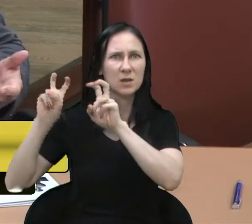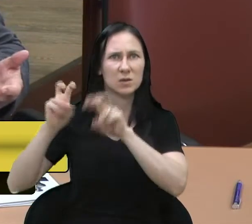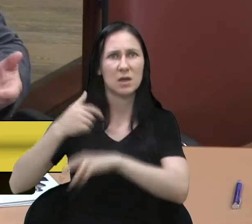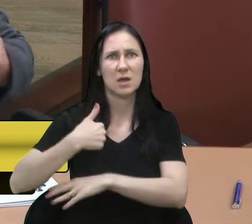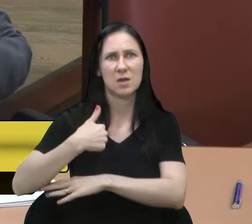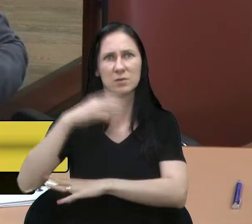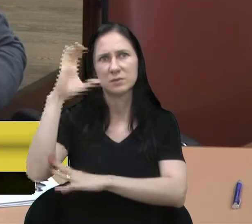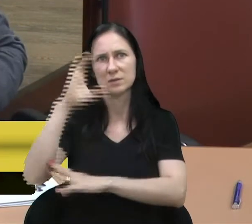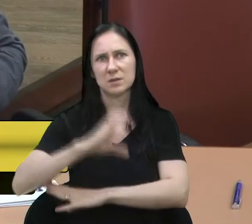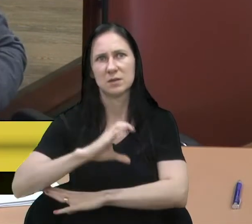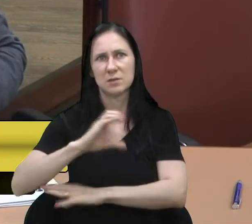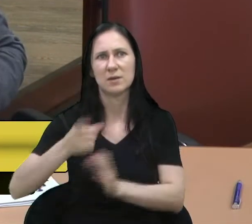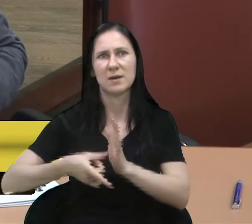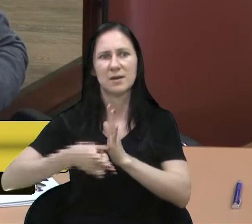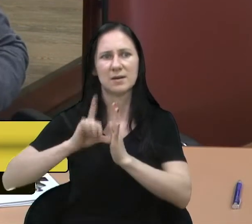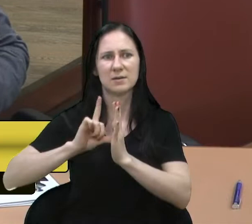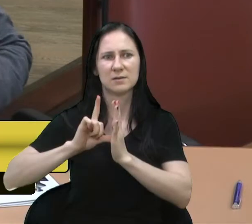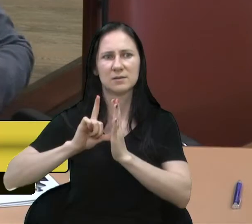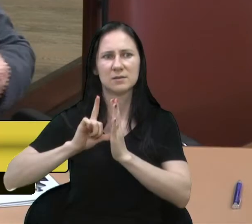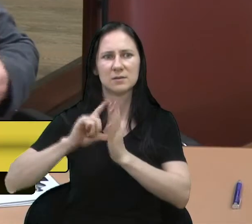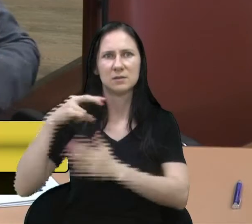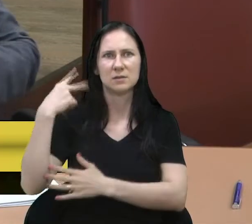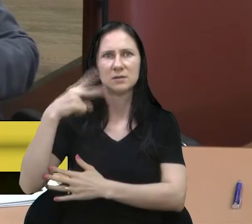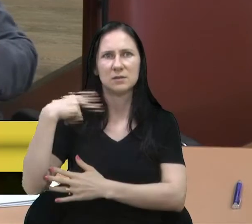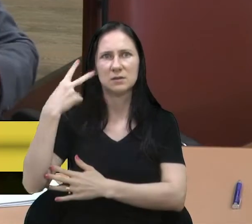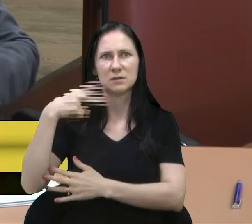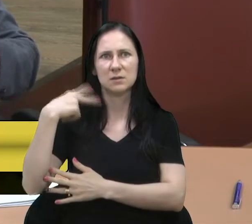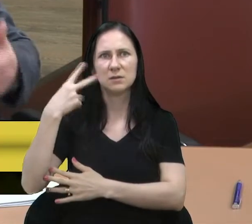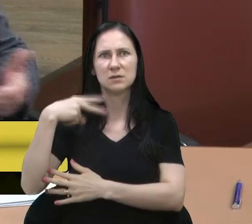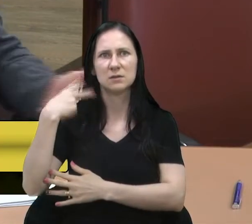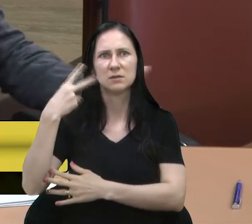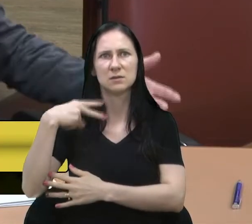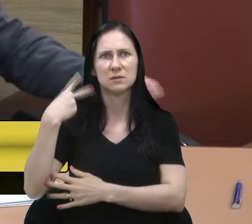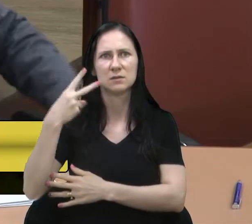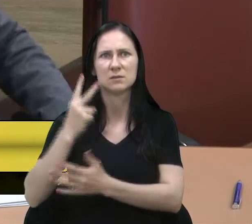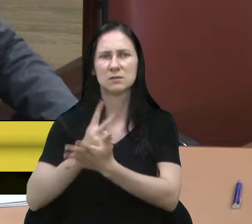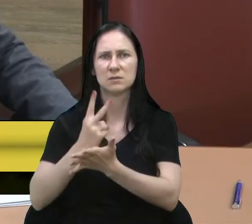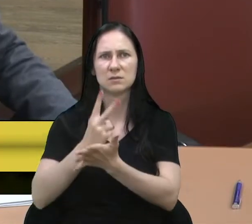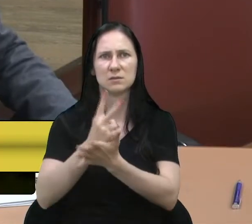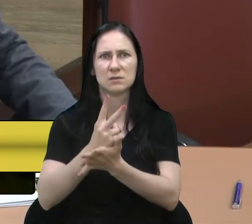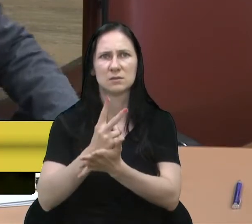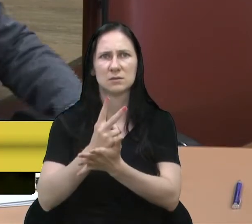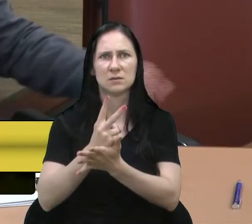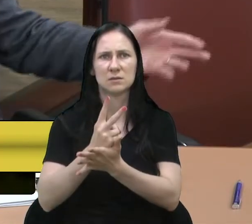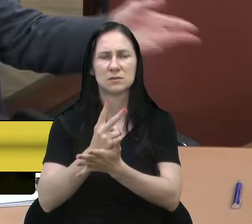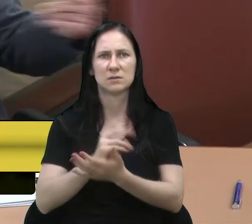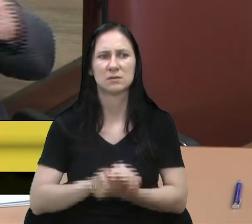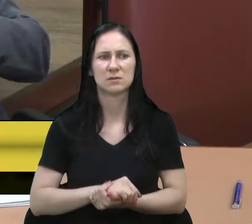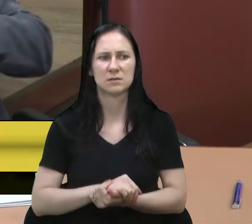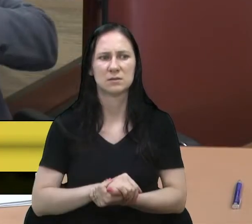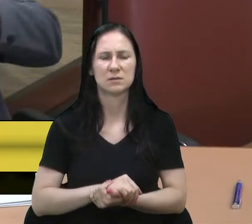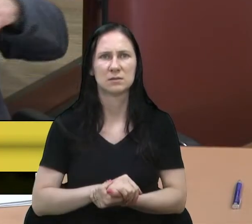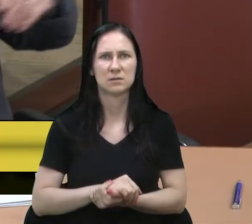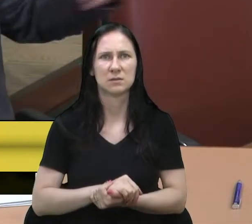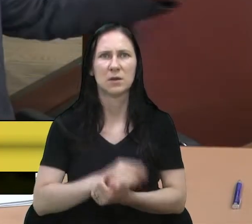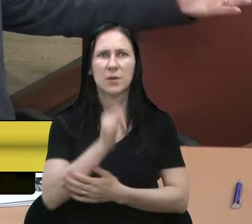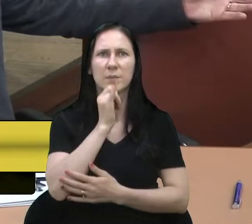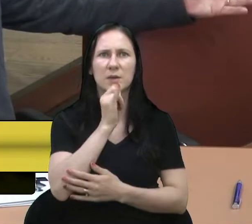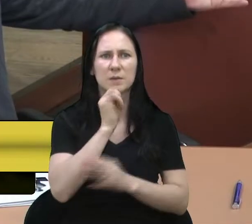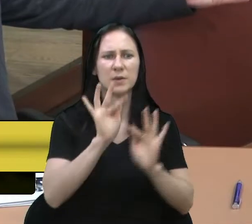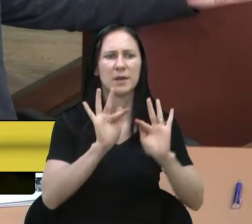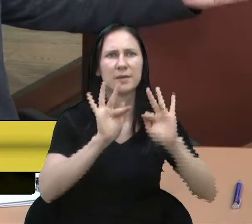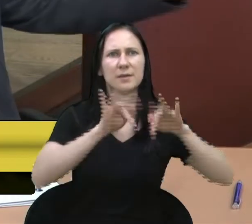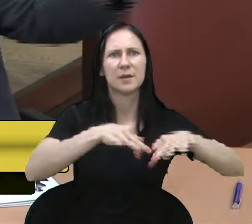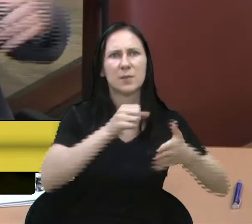cidadão, antes de ser vereador, esse assunto era sempre recorrente na casa aqui. Ah, termina o contrato com a Vizate, a Vizate